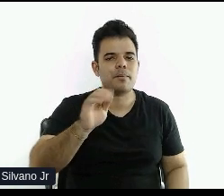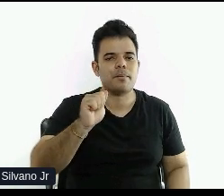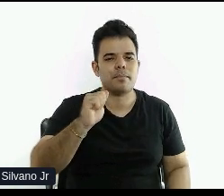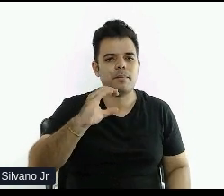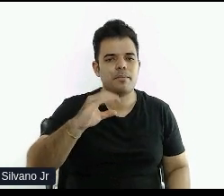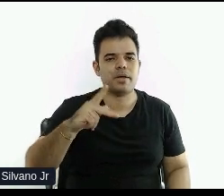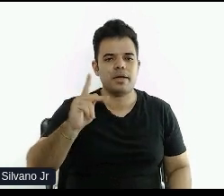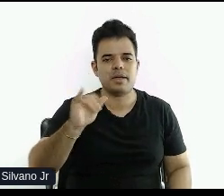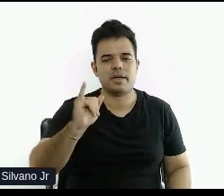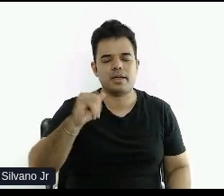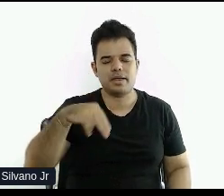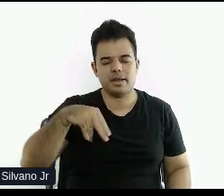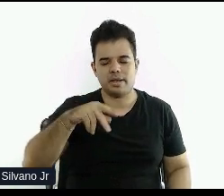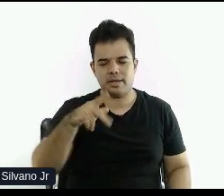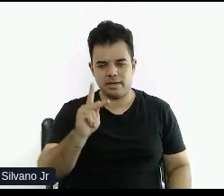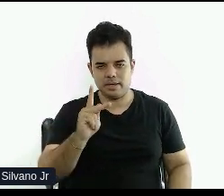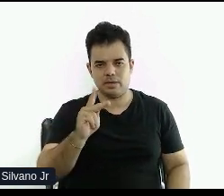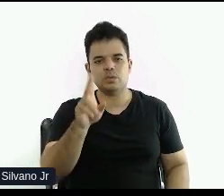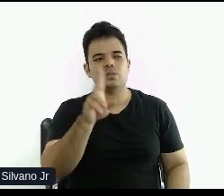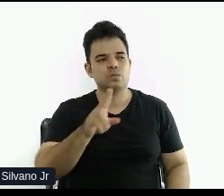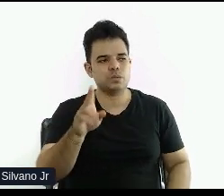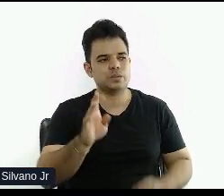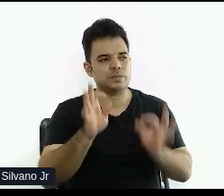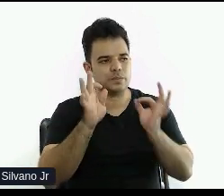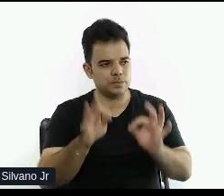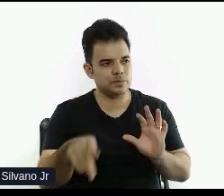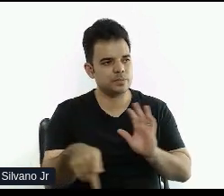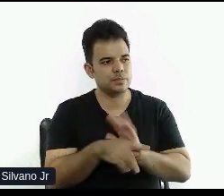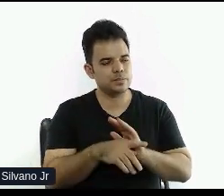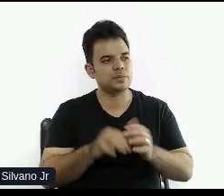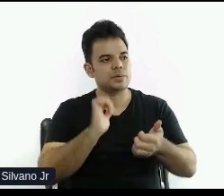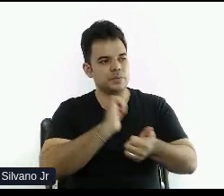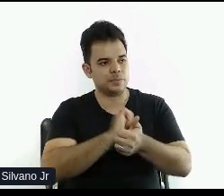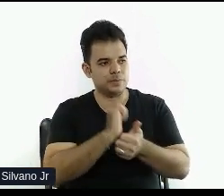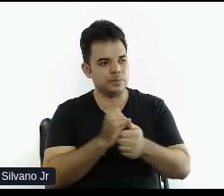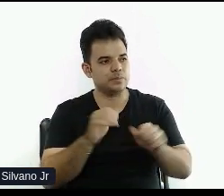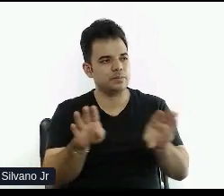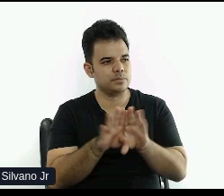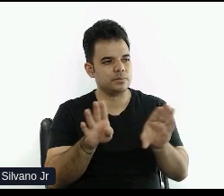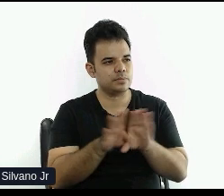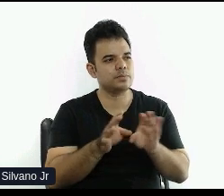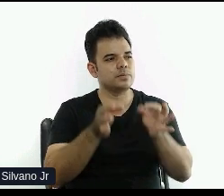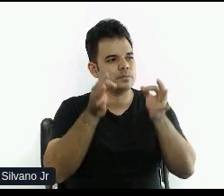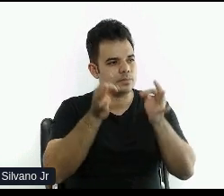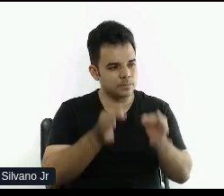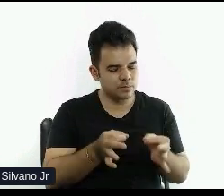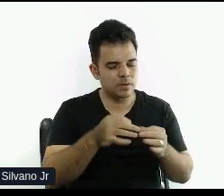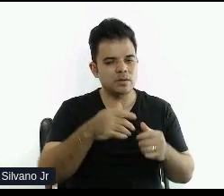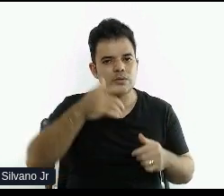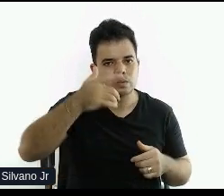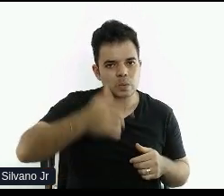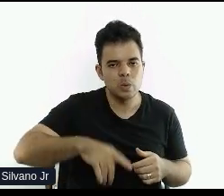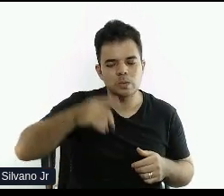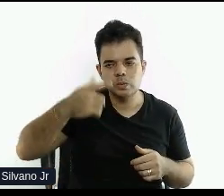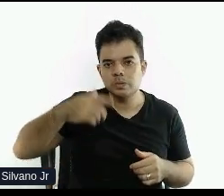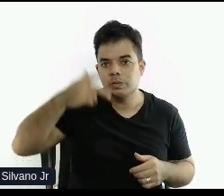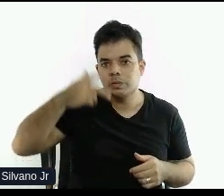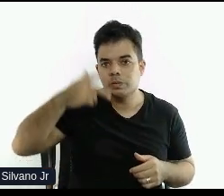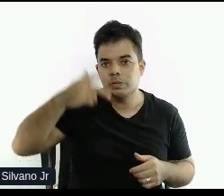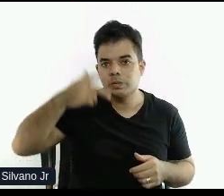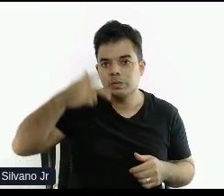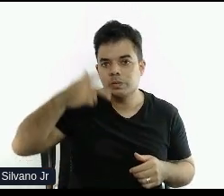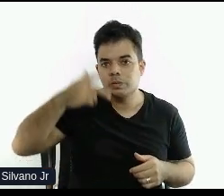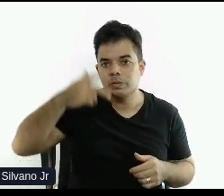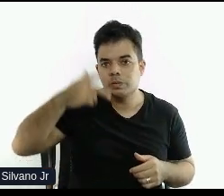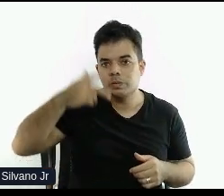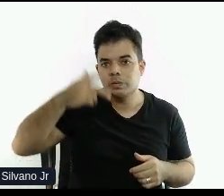qualificada e quando é feito de uma forma massiva, né? Quanto mais pessoas ali estão sugerindo aquela